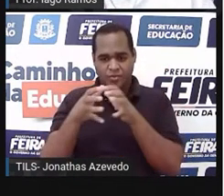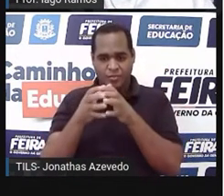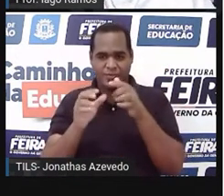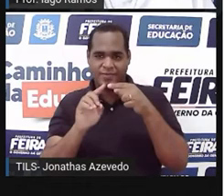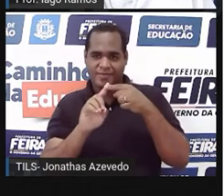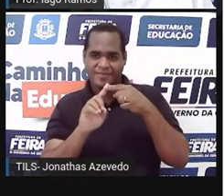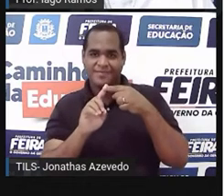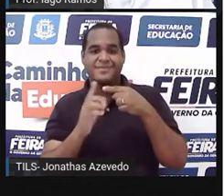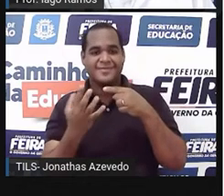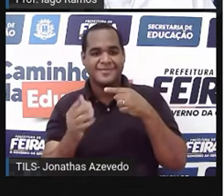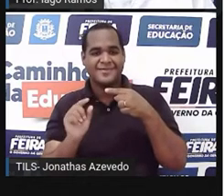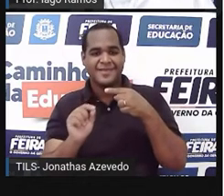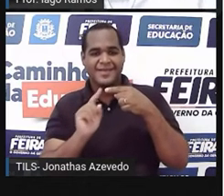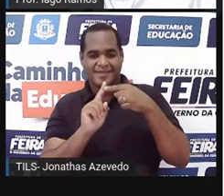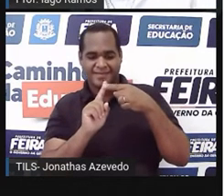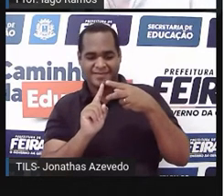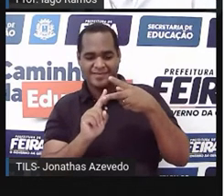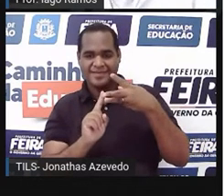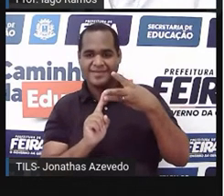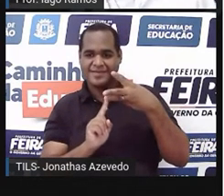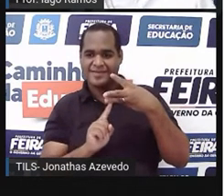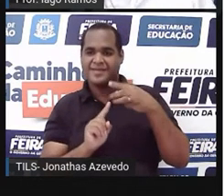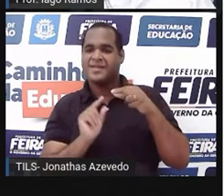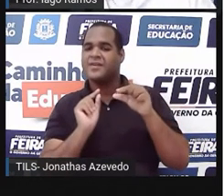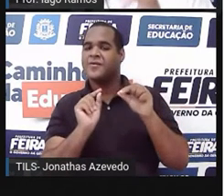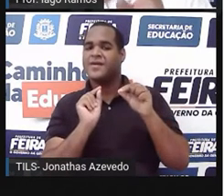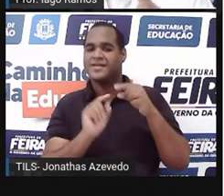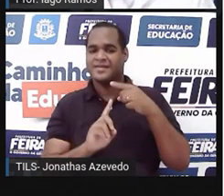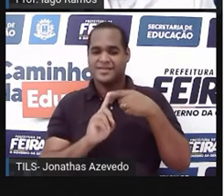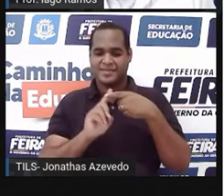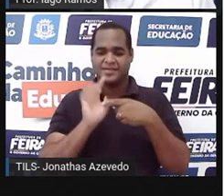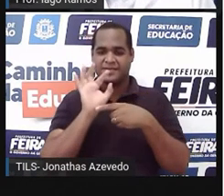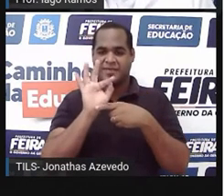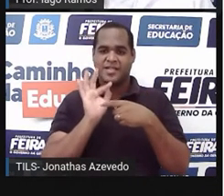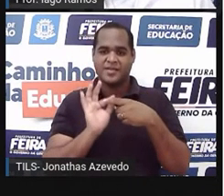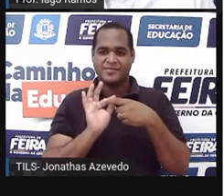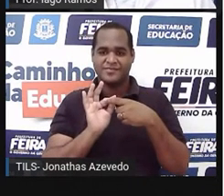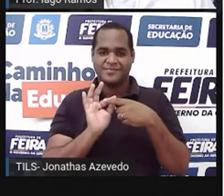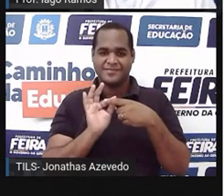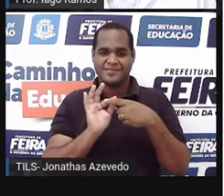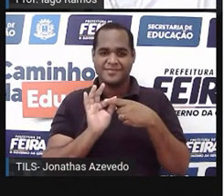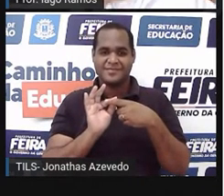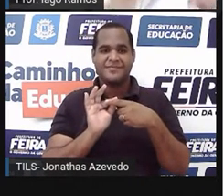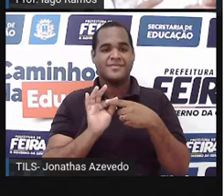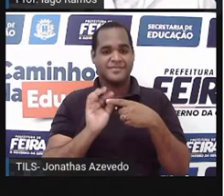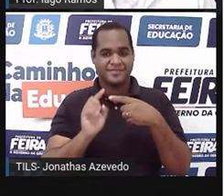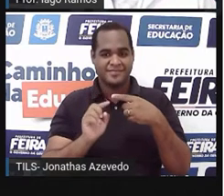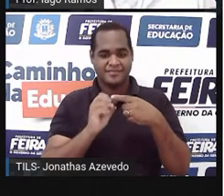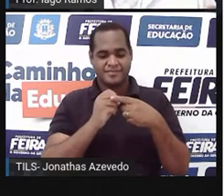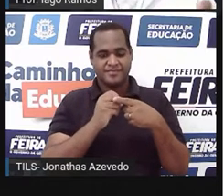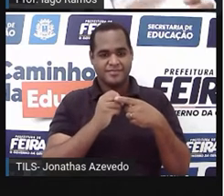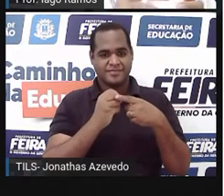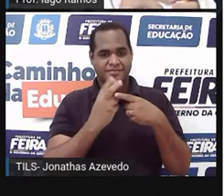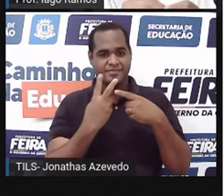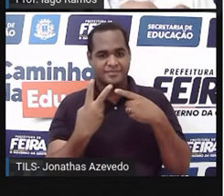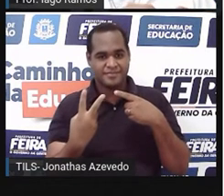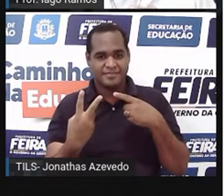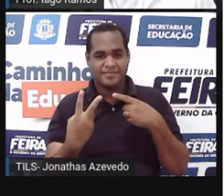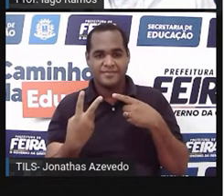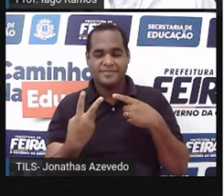dos números racionais, e dentro dele a gente tem as frações, tá bom? As frações